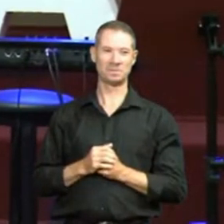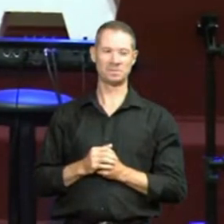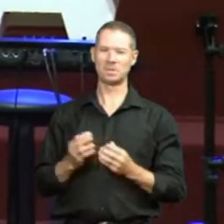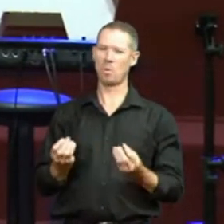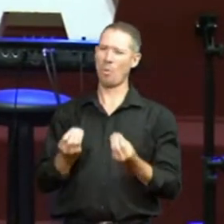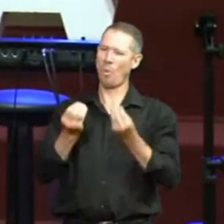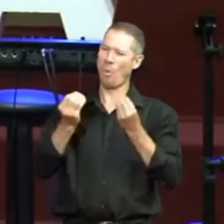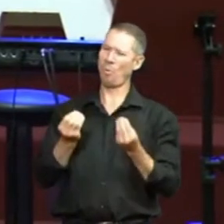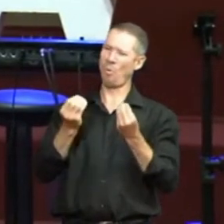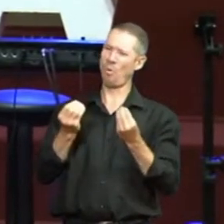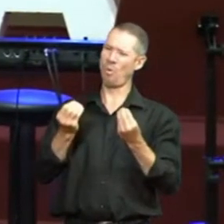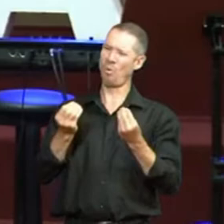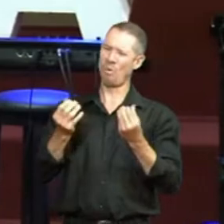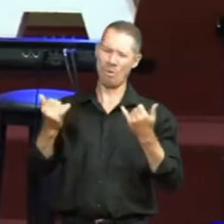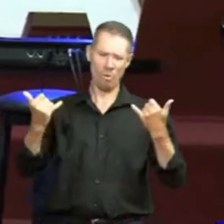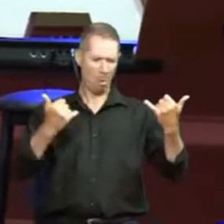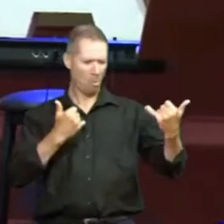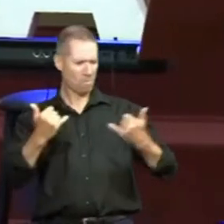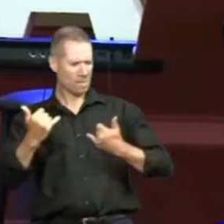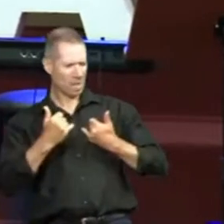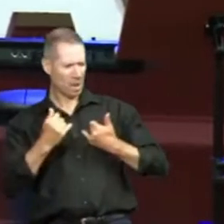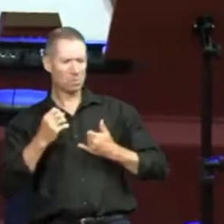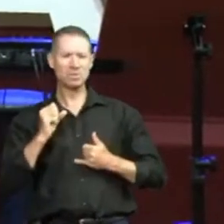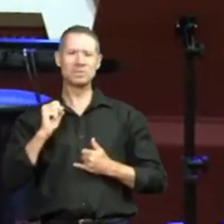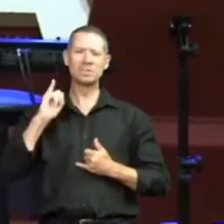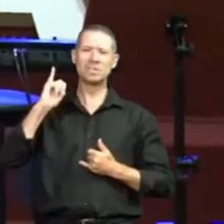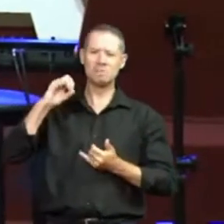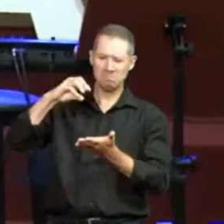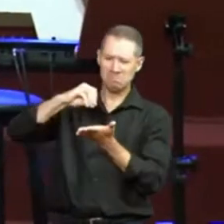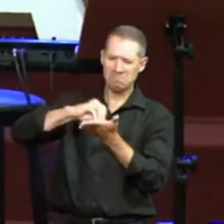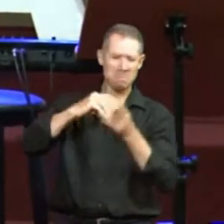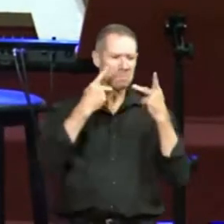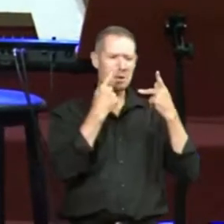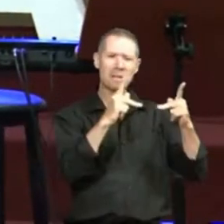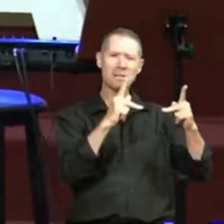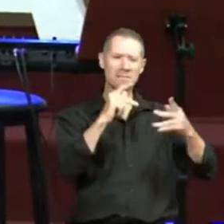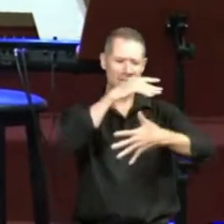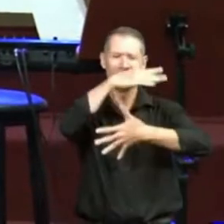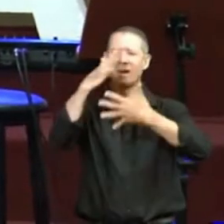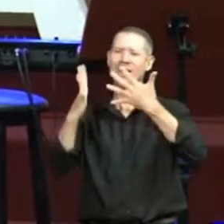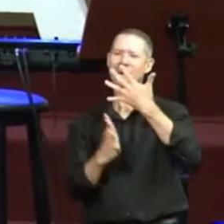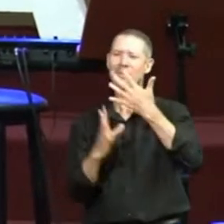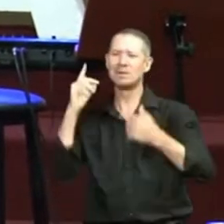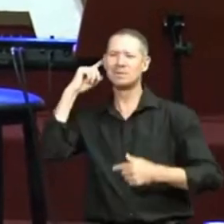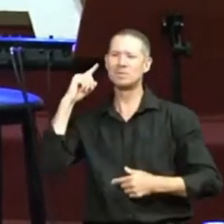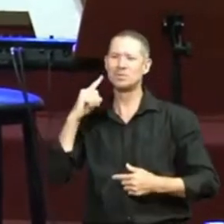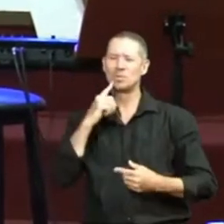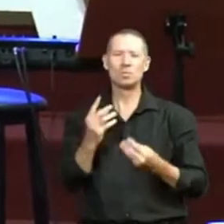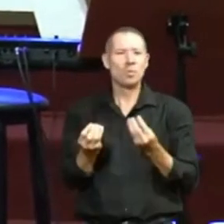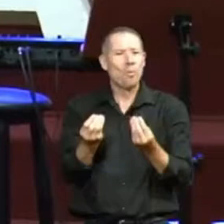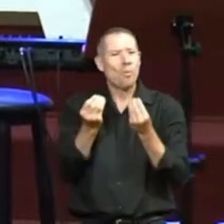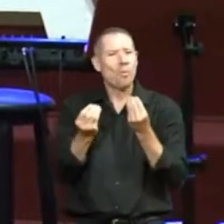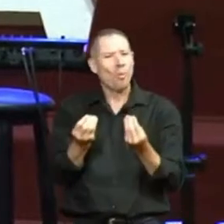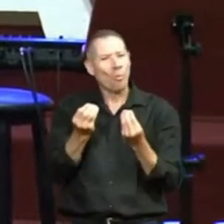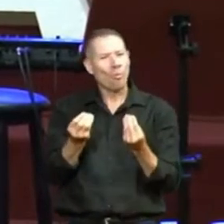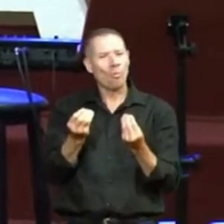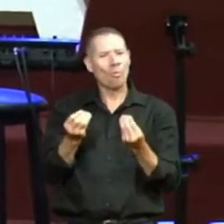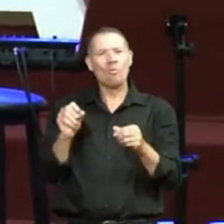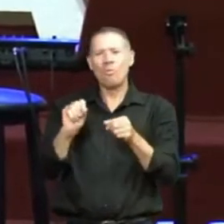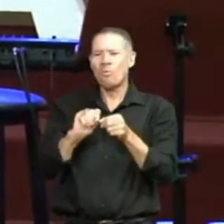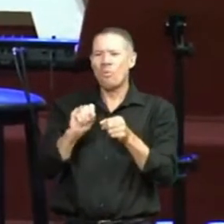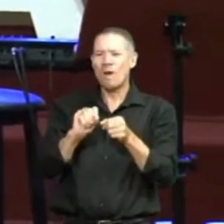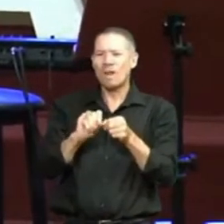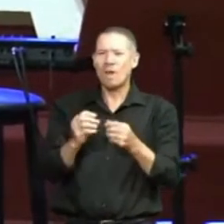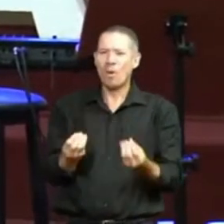virão se não há quem pregue? E na Libras, para os surdos, como que a gente adaptaria isso? Como